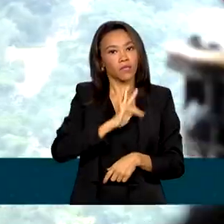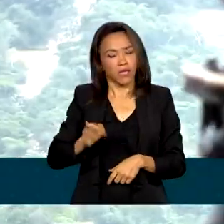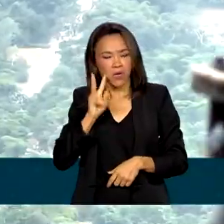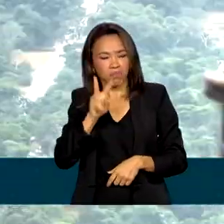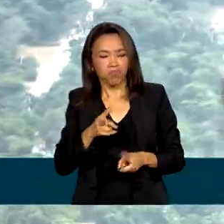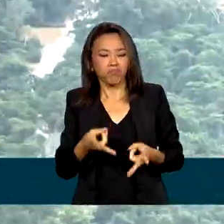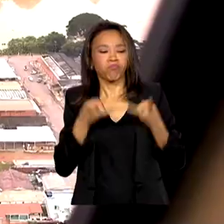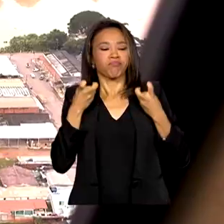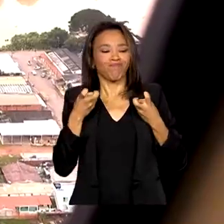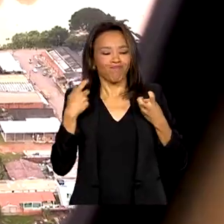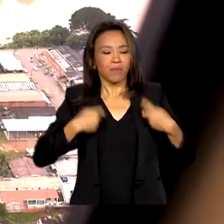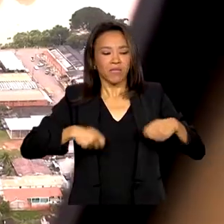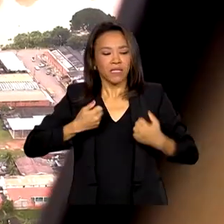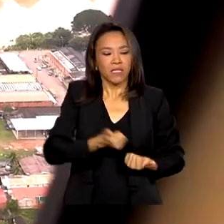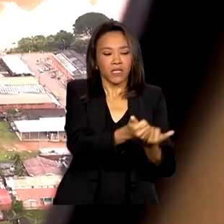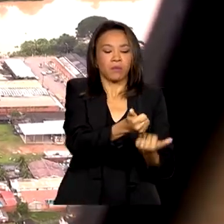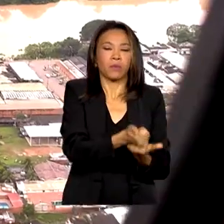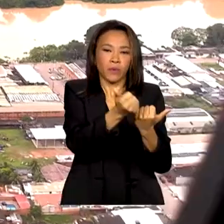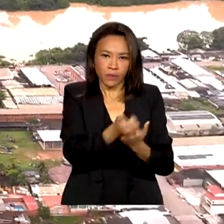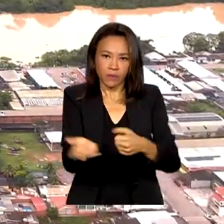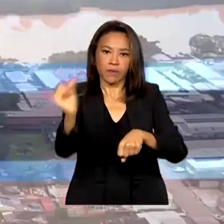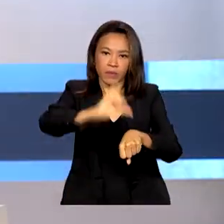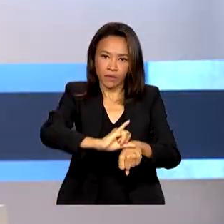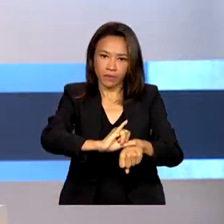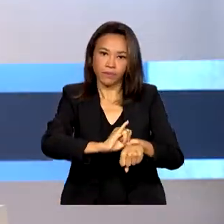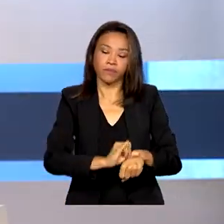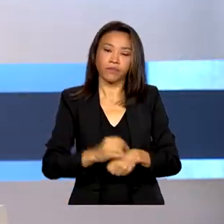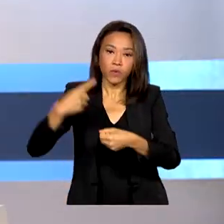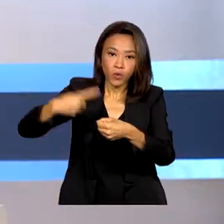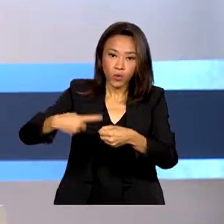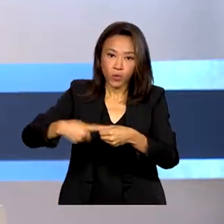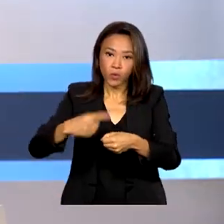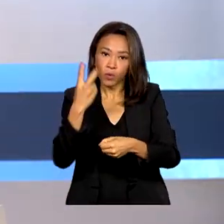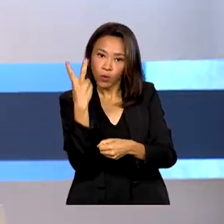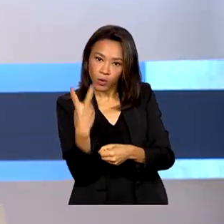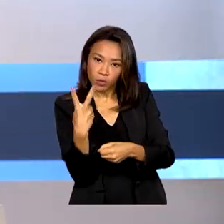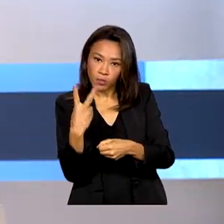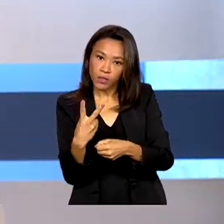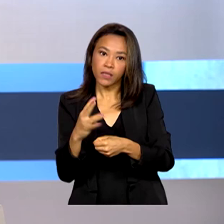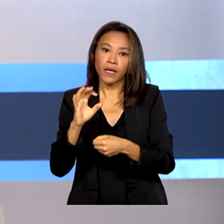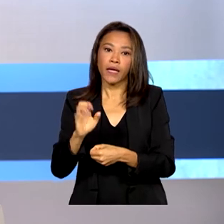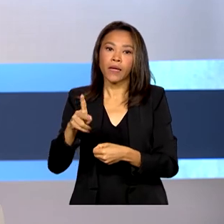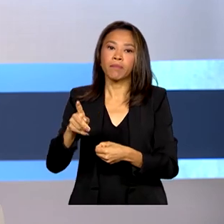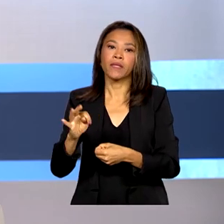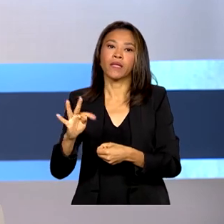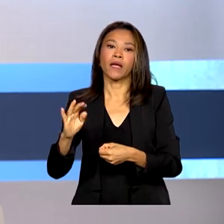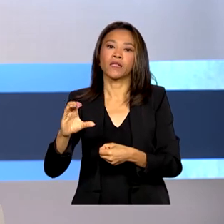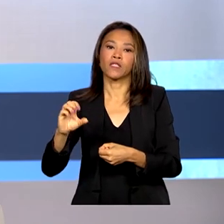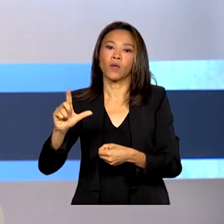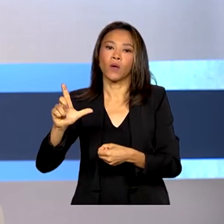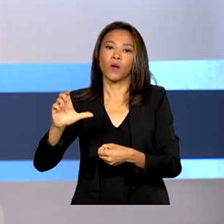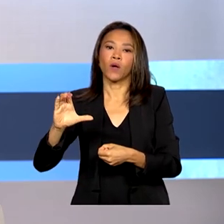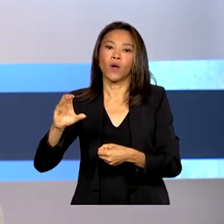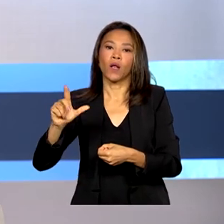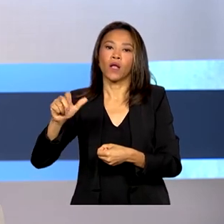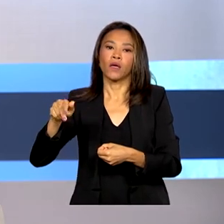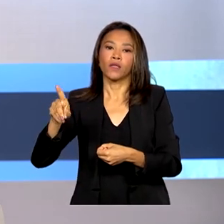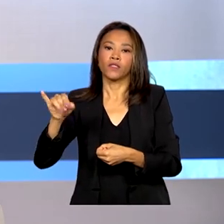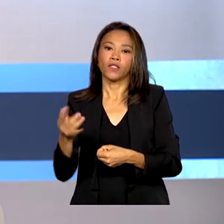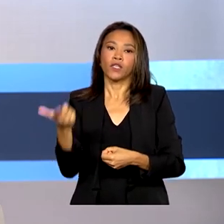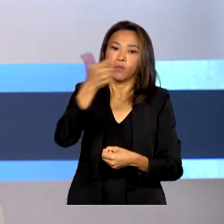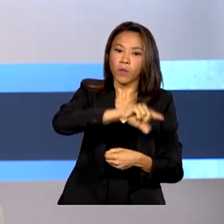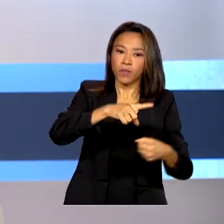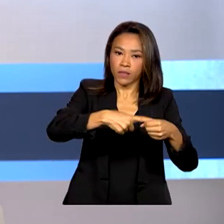de calamidade pública da capital. Os municípios de Brasileia e Epitácio-Holândia também foram afetados